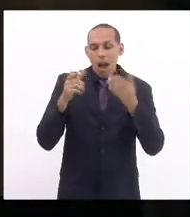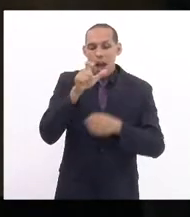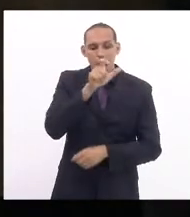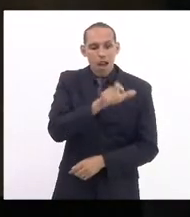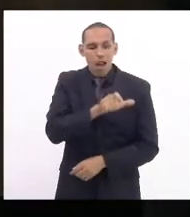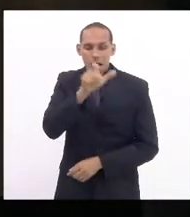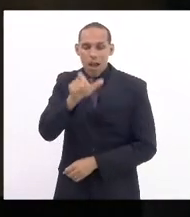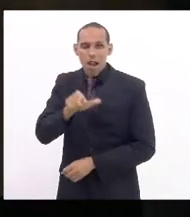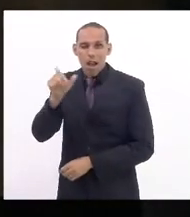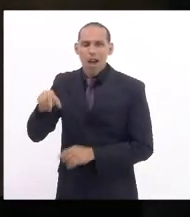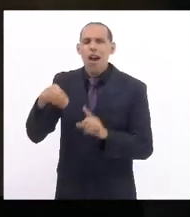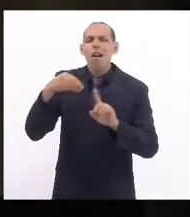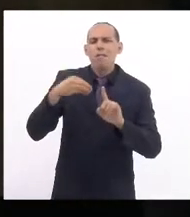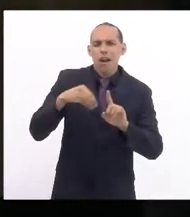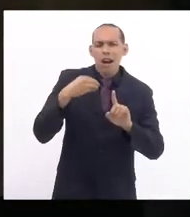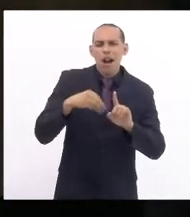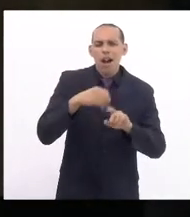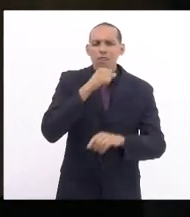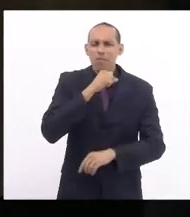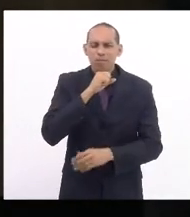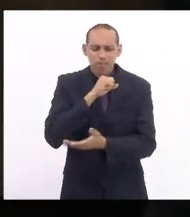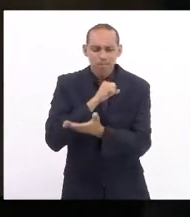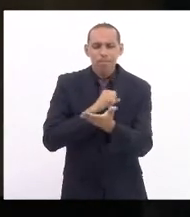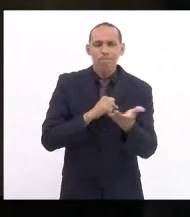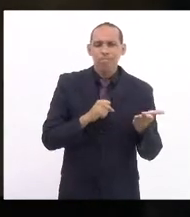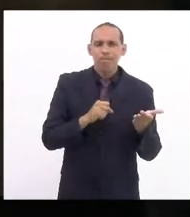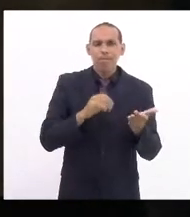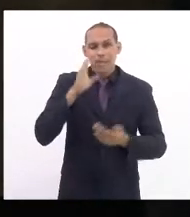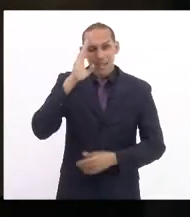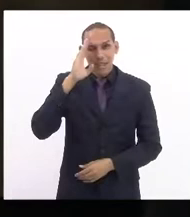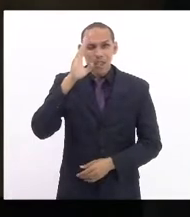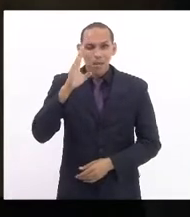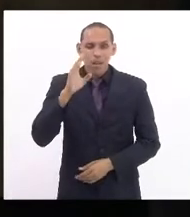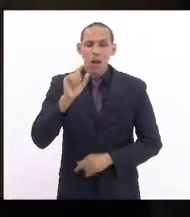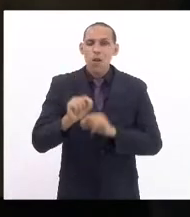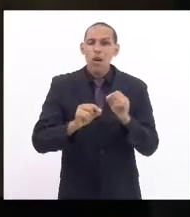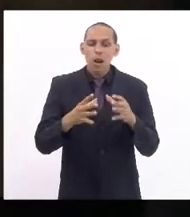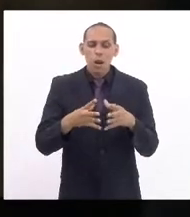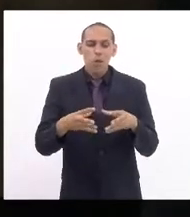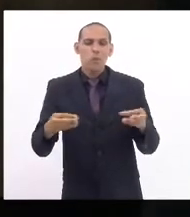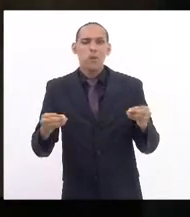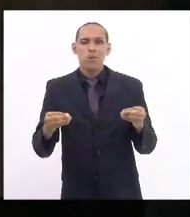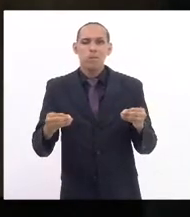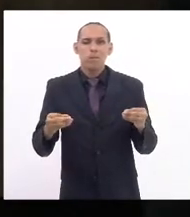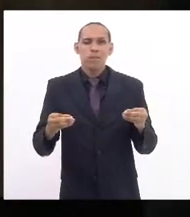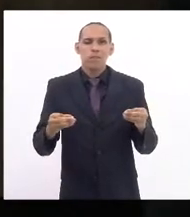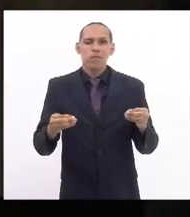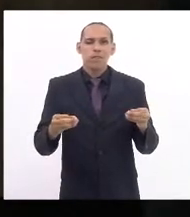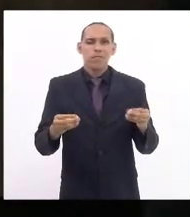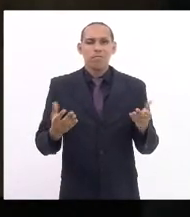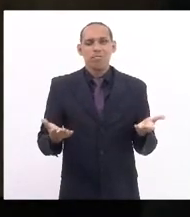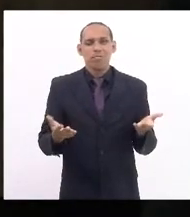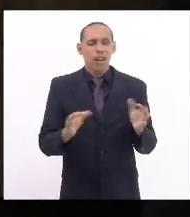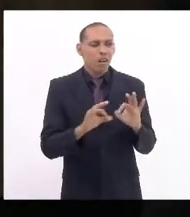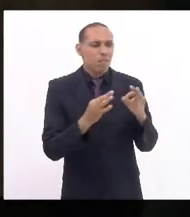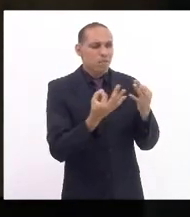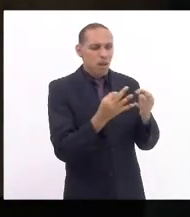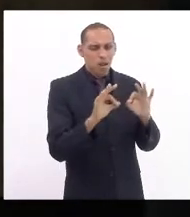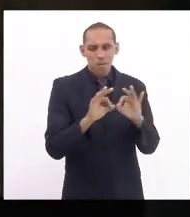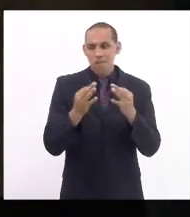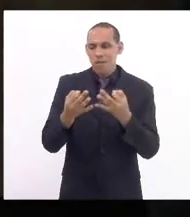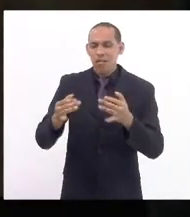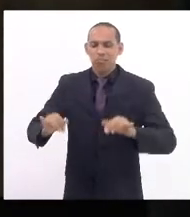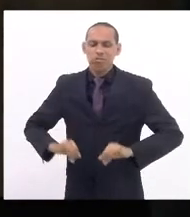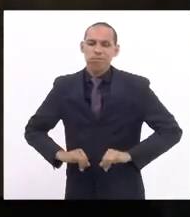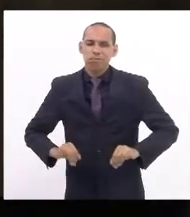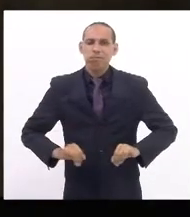situação de vulnerabilidade, sobretudo nas questões do desaparecimento que afligem tantas famílias. Então, o